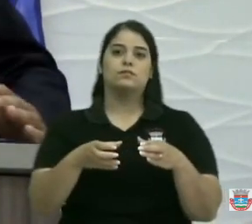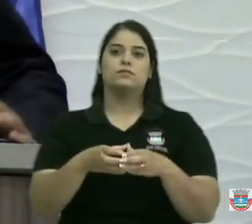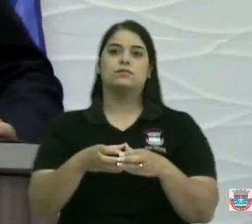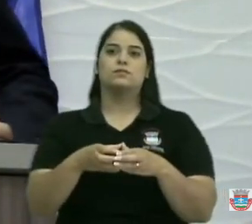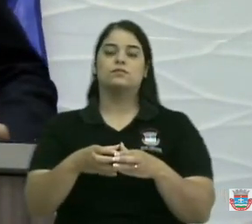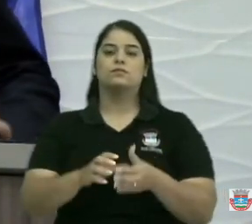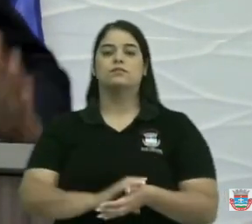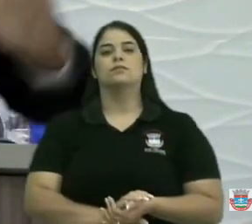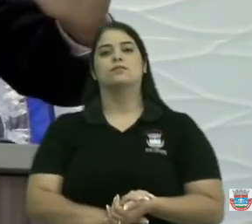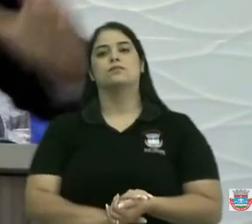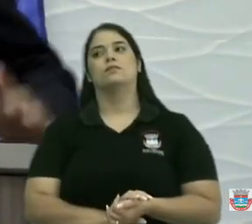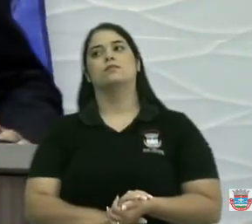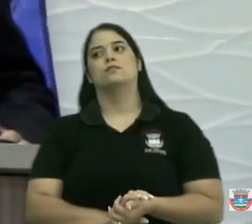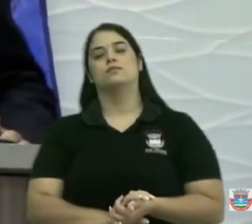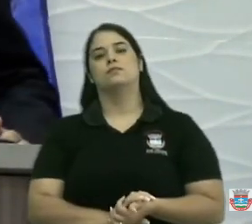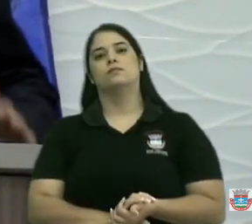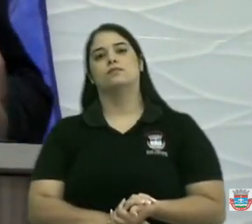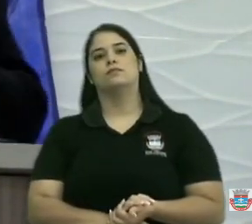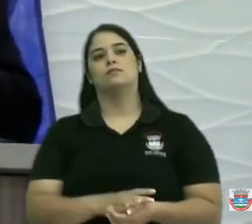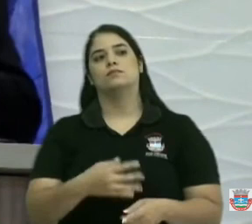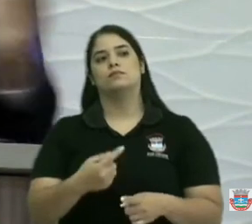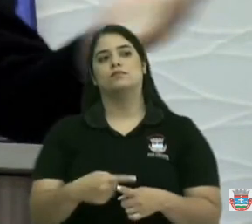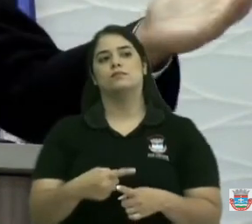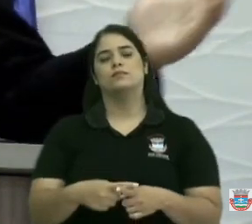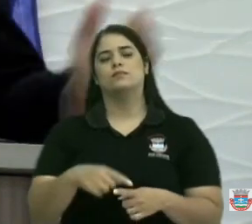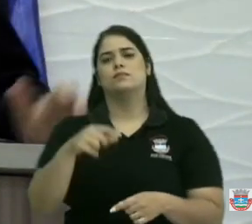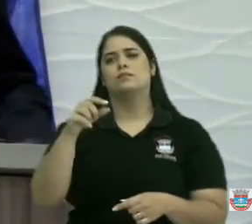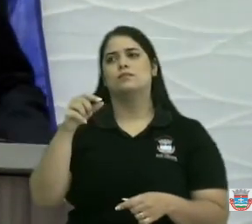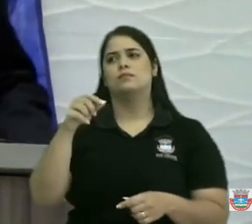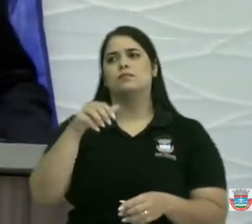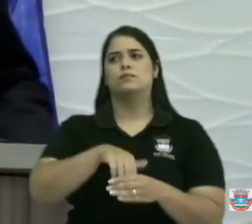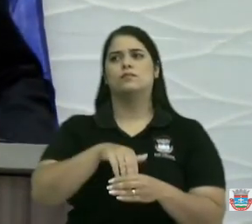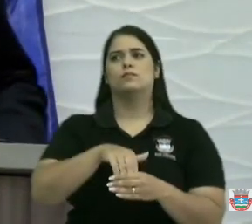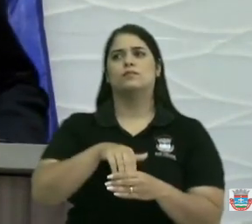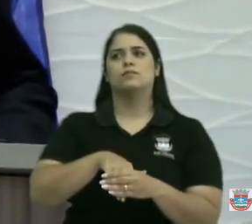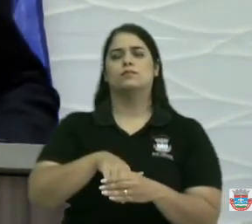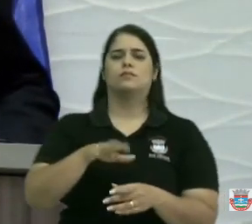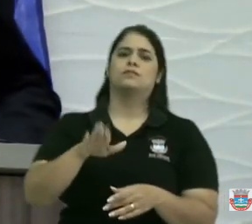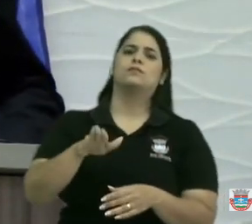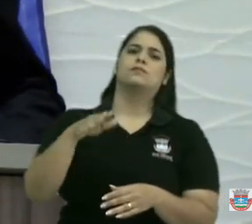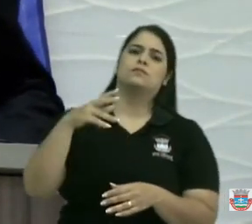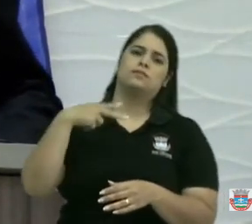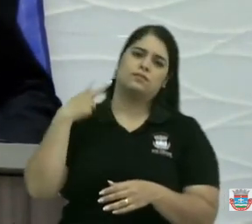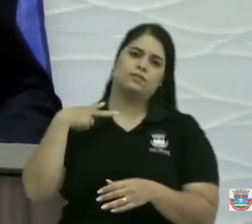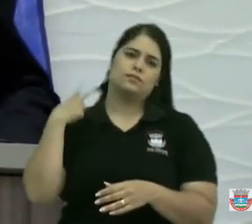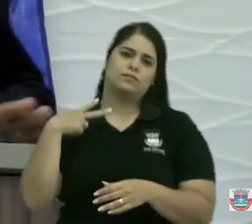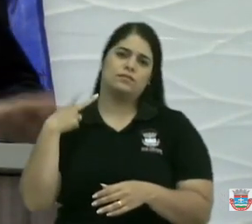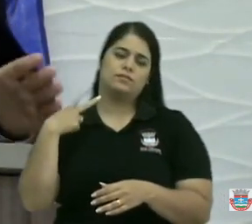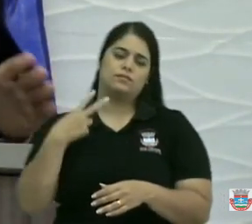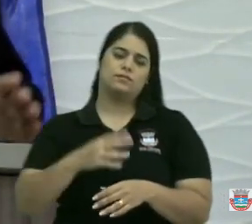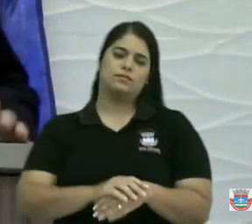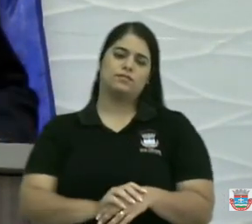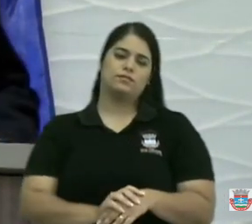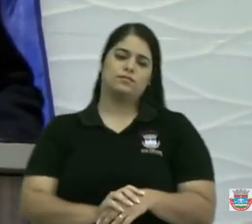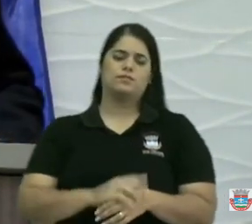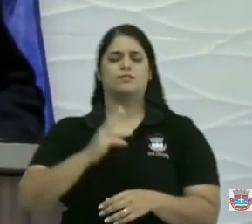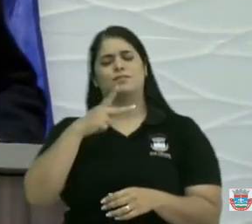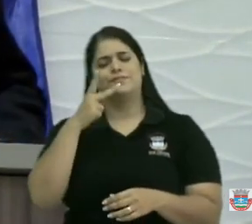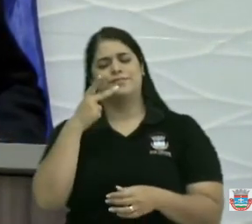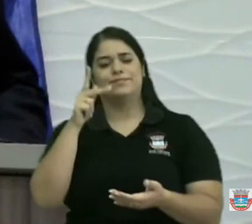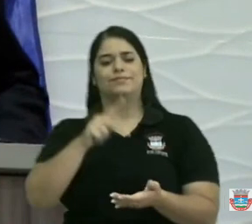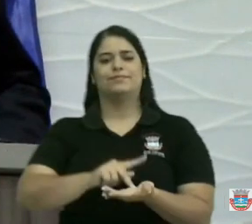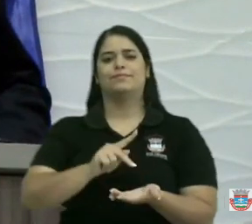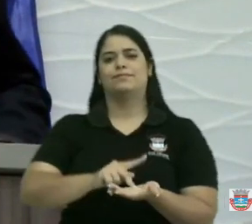gente, por isso quer o voto dele. Ô vereador, pelo amor de Deus, fala a verdade aqui nessa